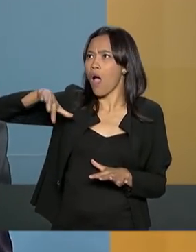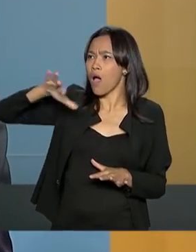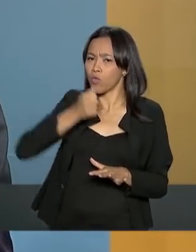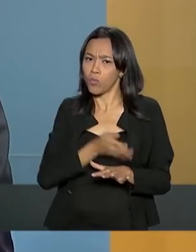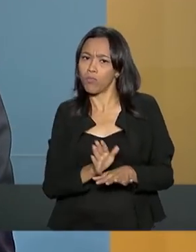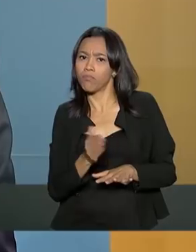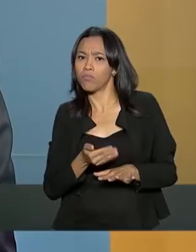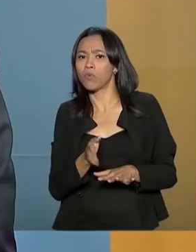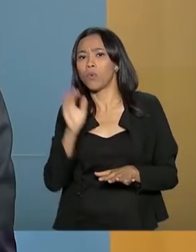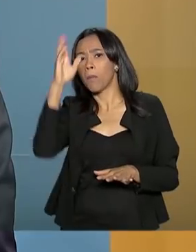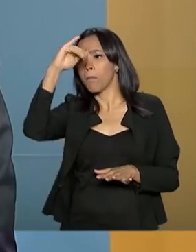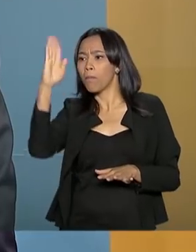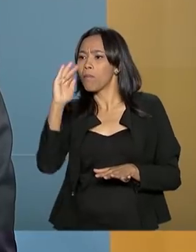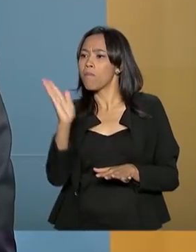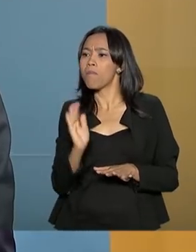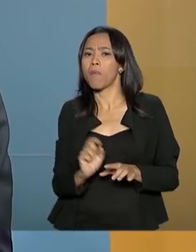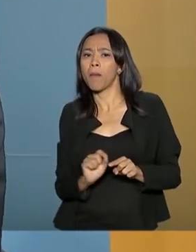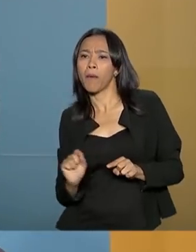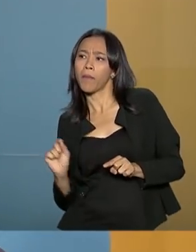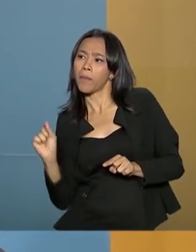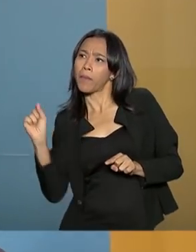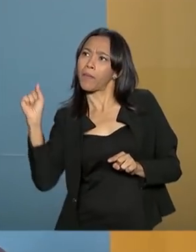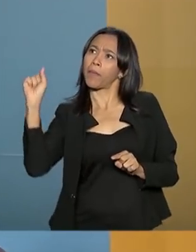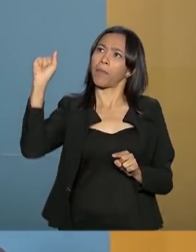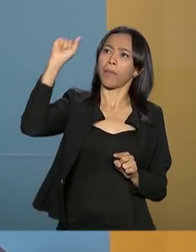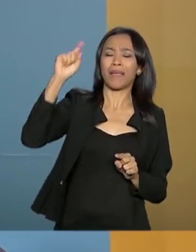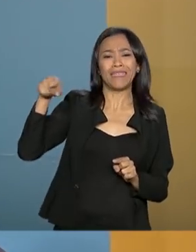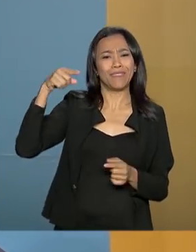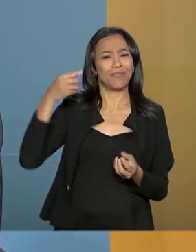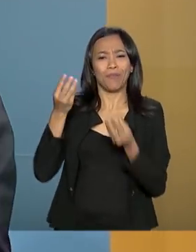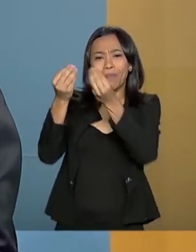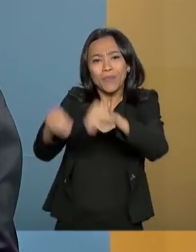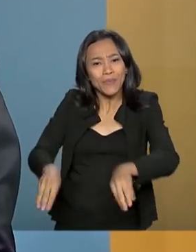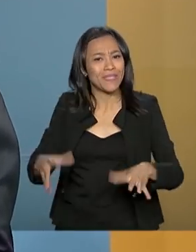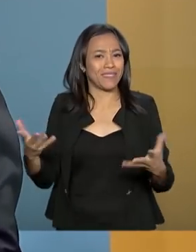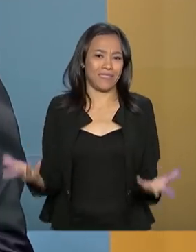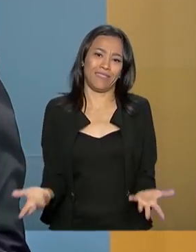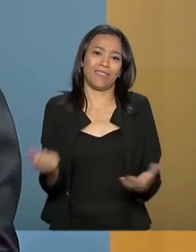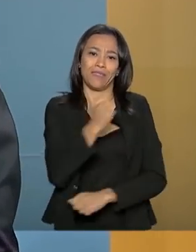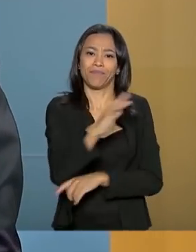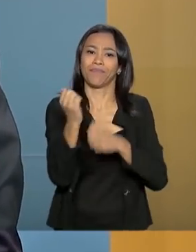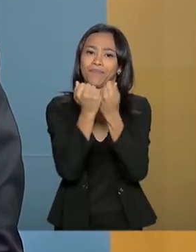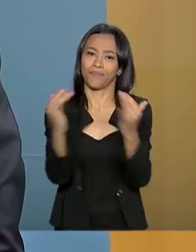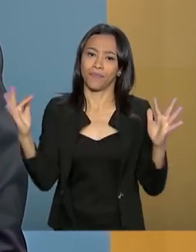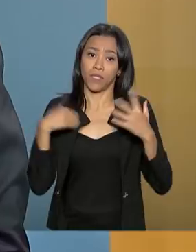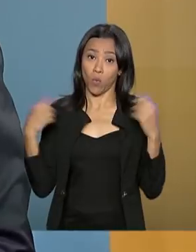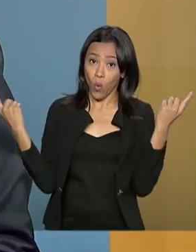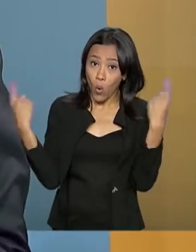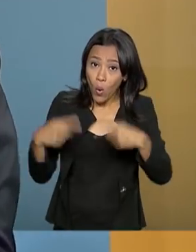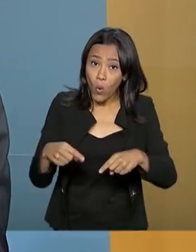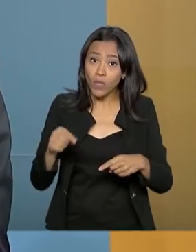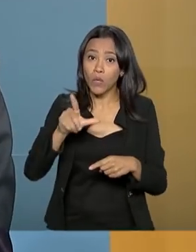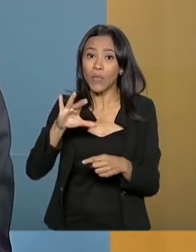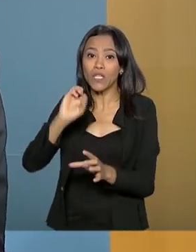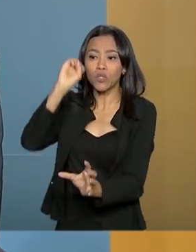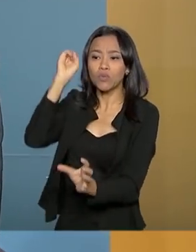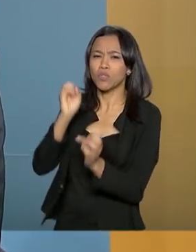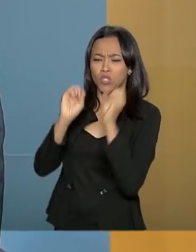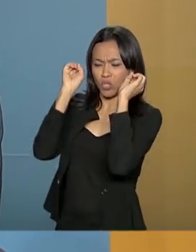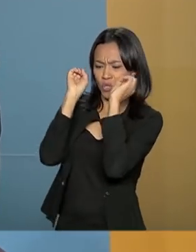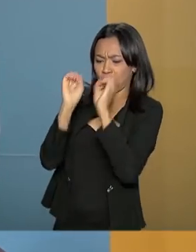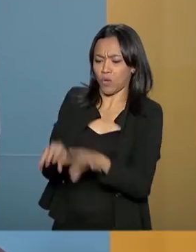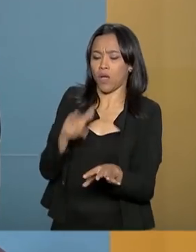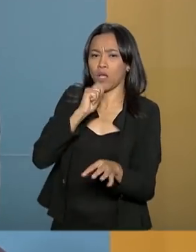inadequados, que vão contribuindo, portanto, para a degradação ambiental. Então, o combate ao lixo no mar, ele traz essa atenção